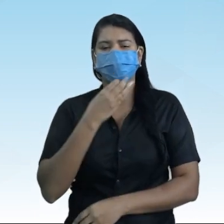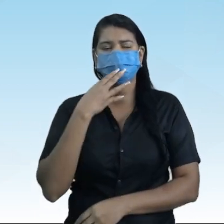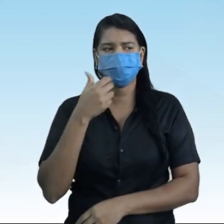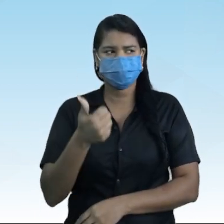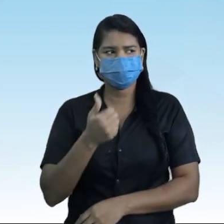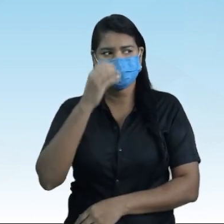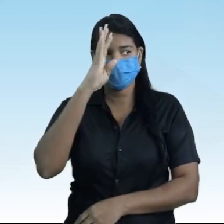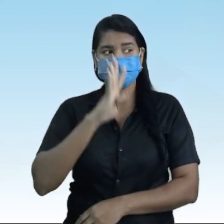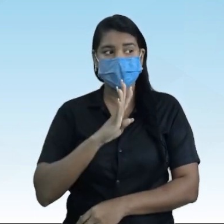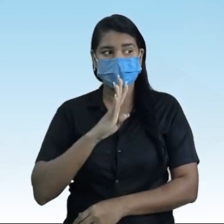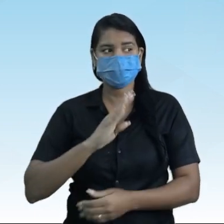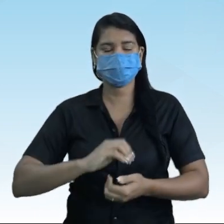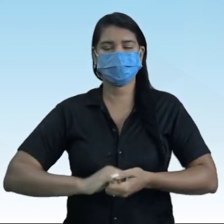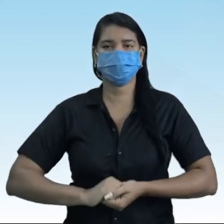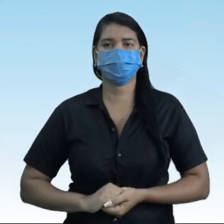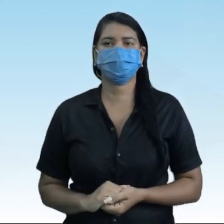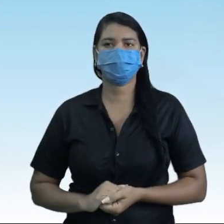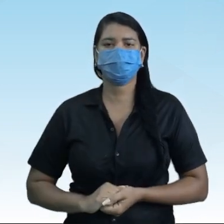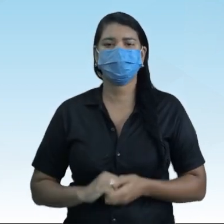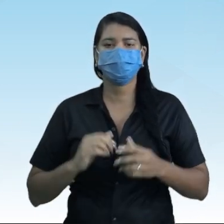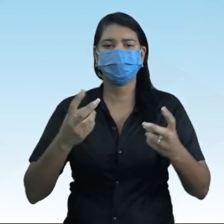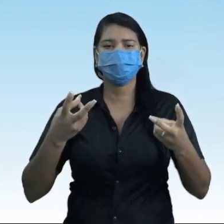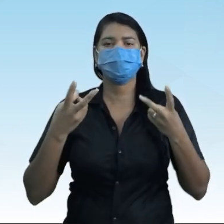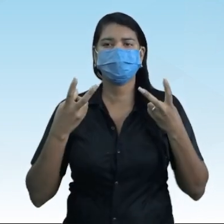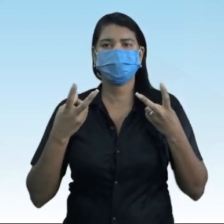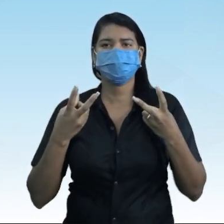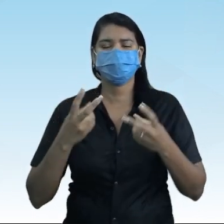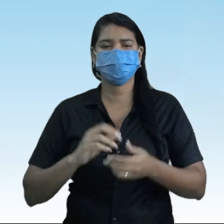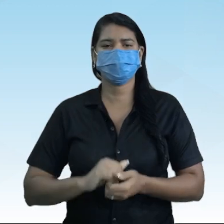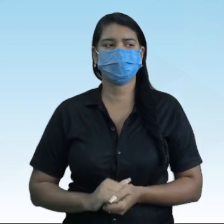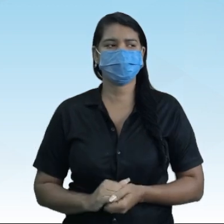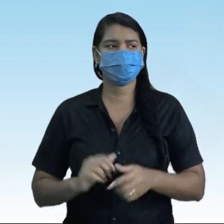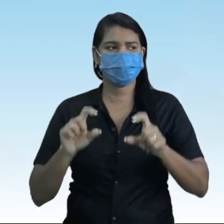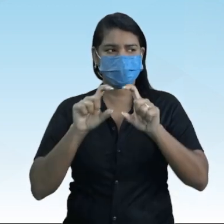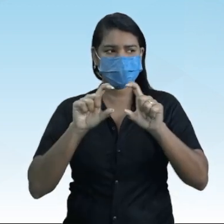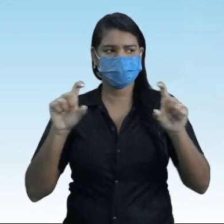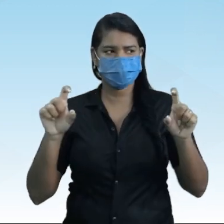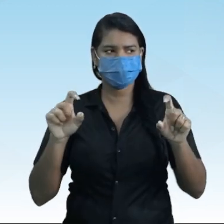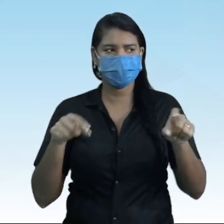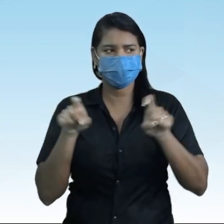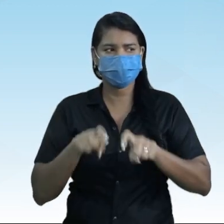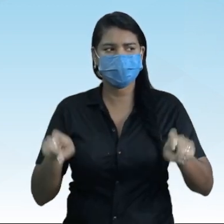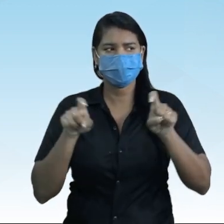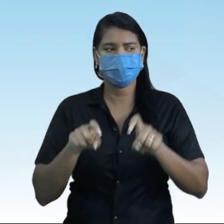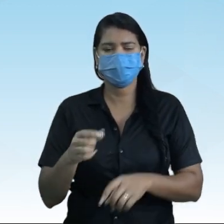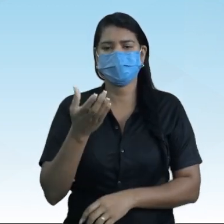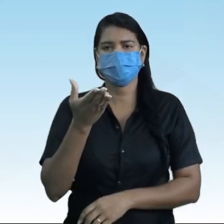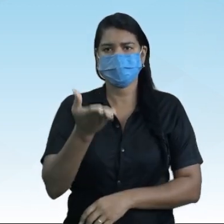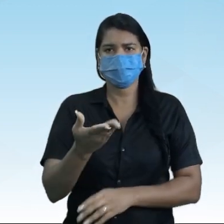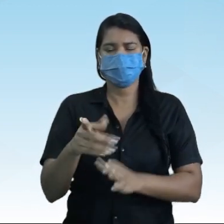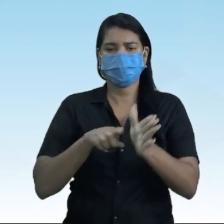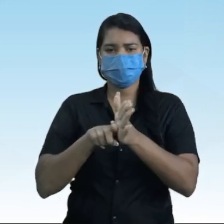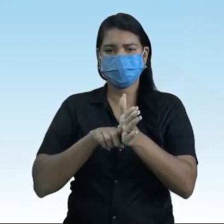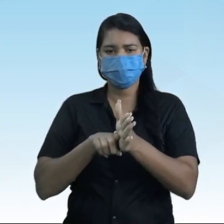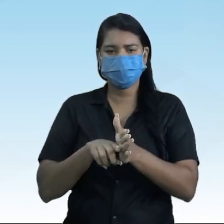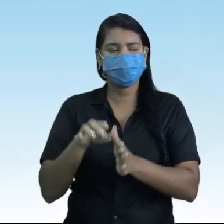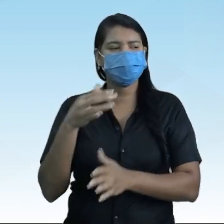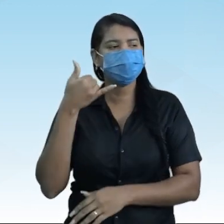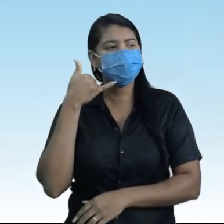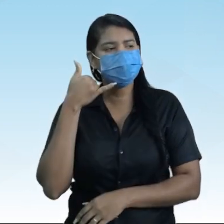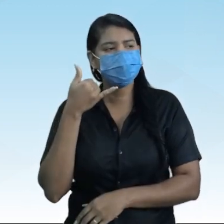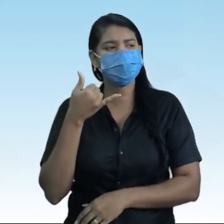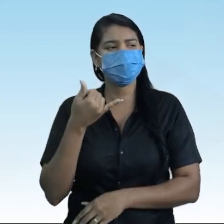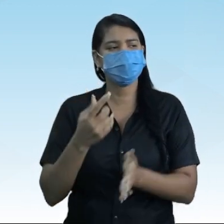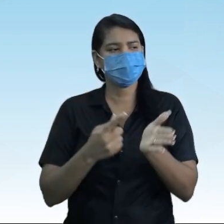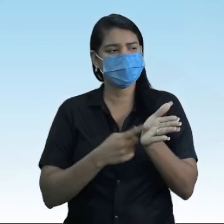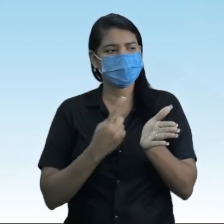e gratuito, tá? Presta bem atenção. Vai lá na barra superior do teu computador. Ou na pesquisa do teu celular, tablet ou